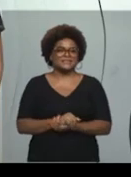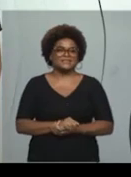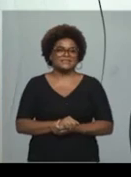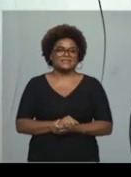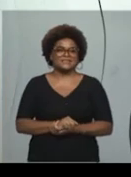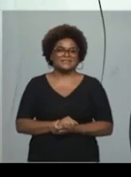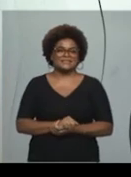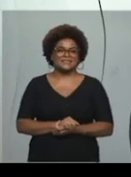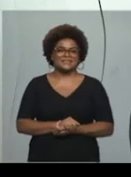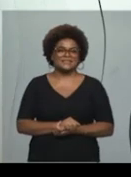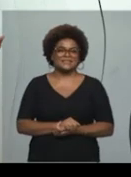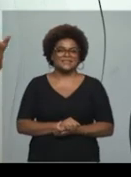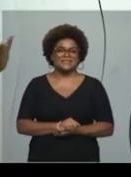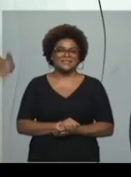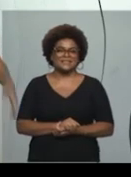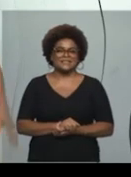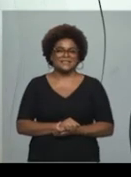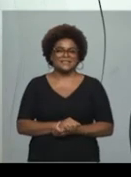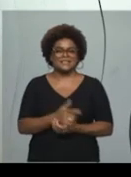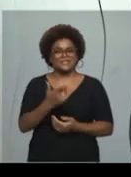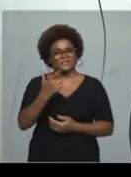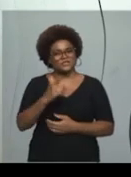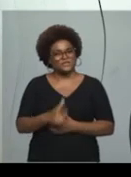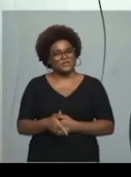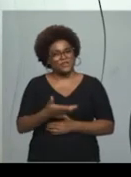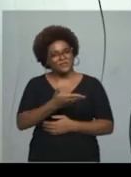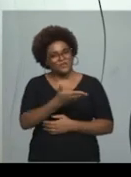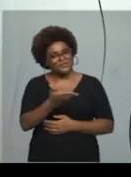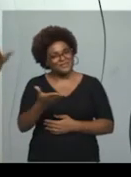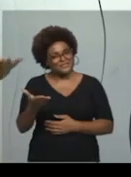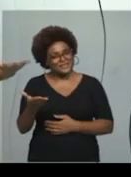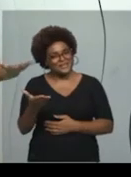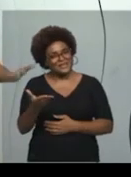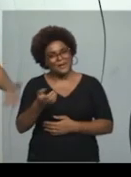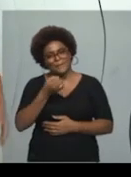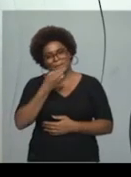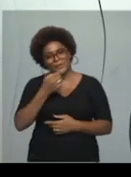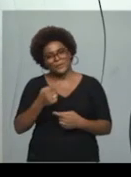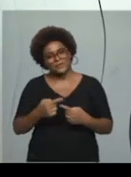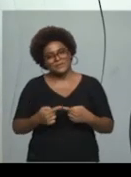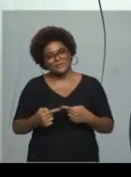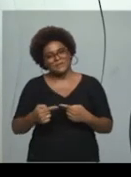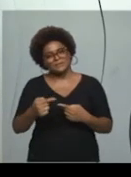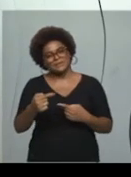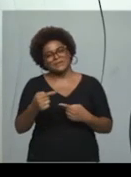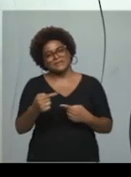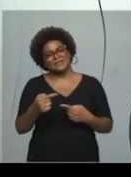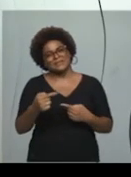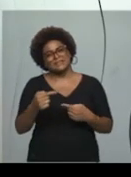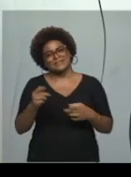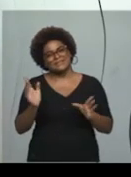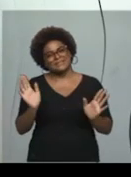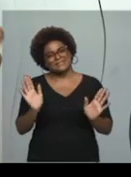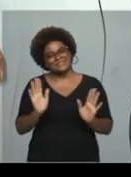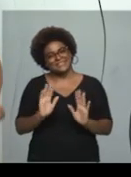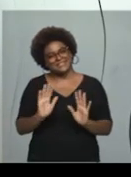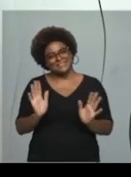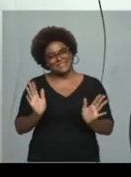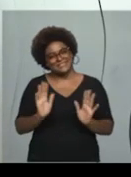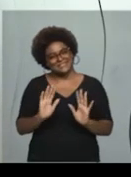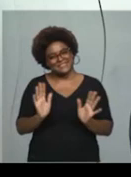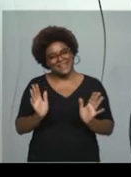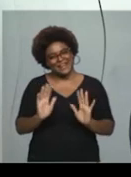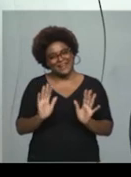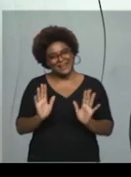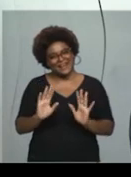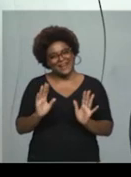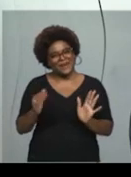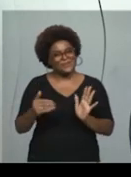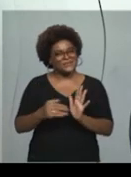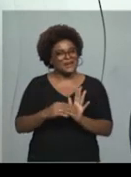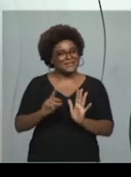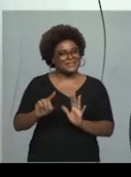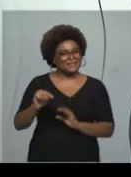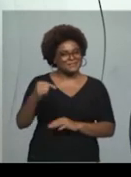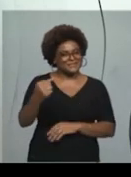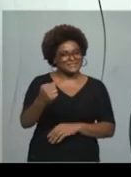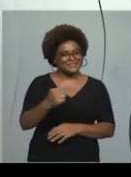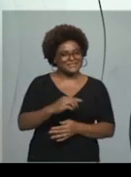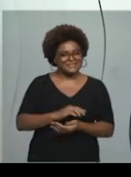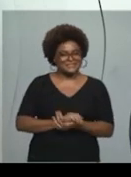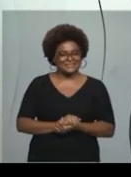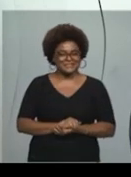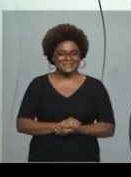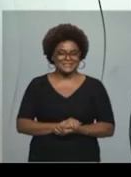Eu desejo mais uma vez a todos aí uma boa semana e espero vocês no próximo encontro.